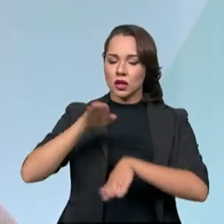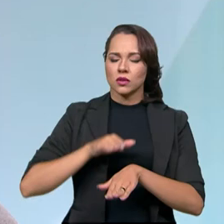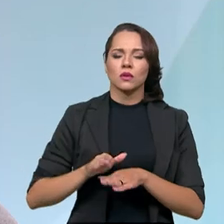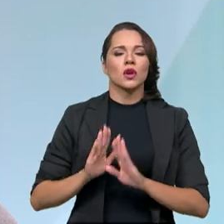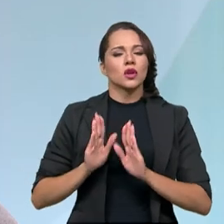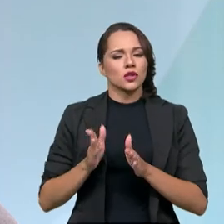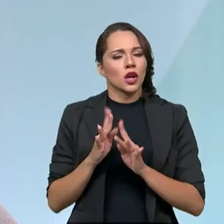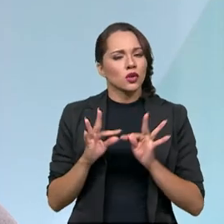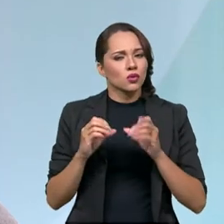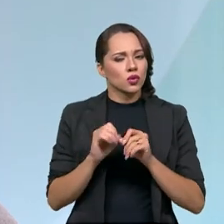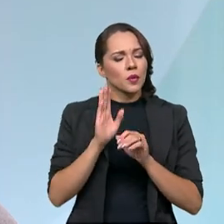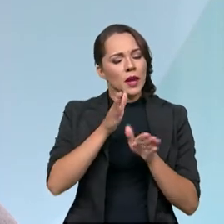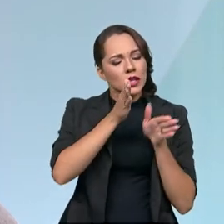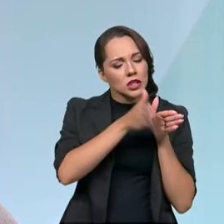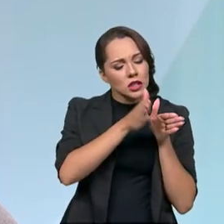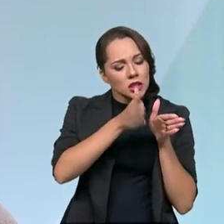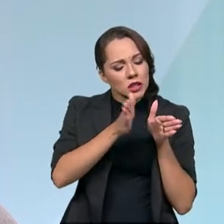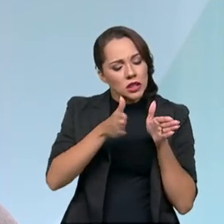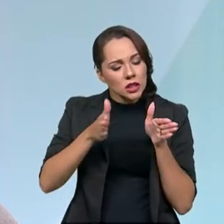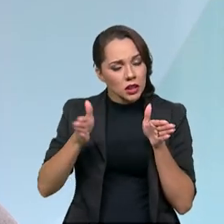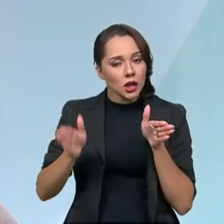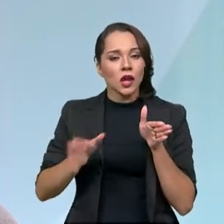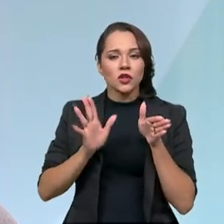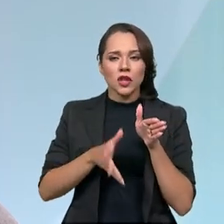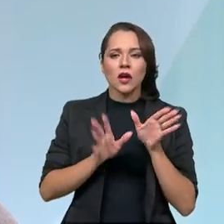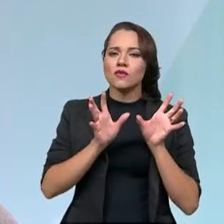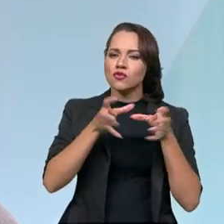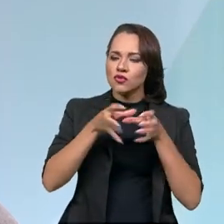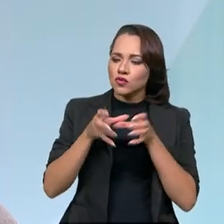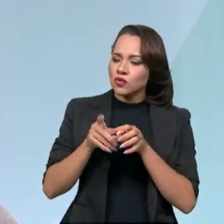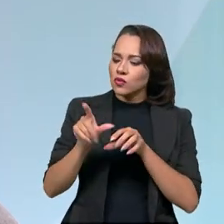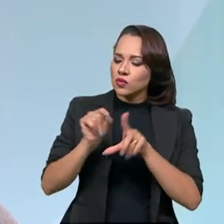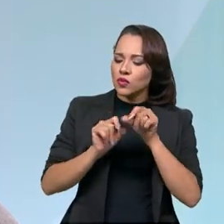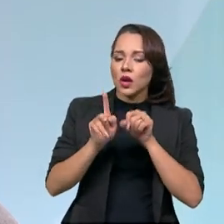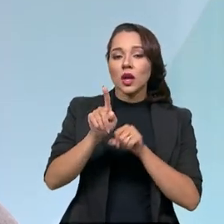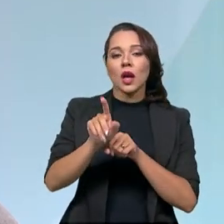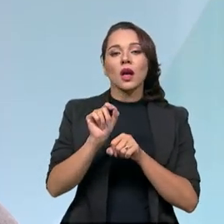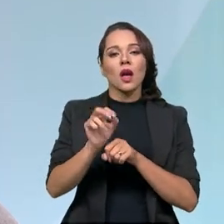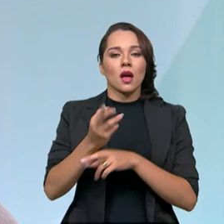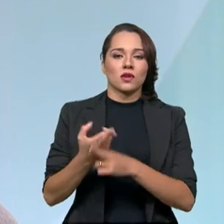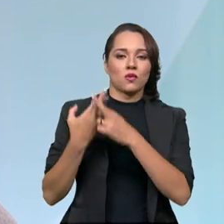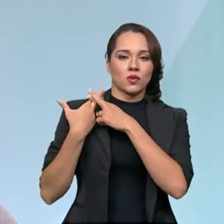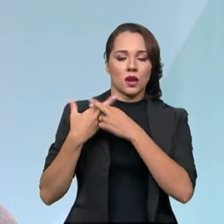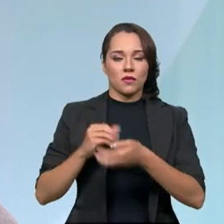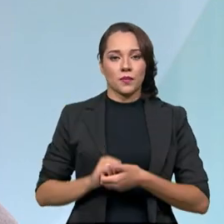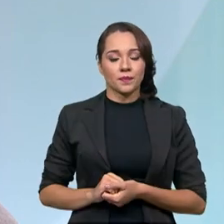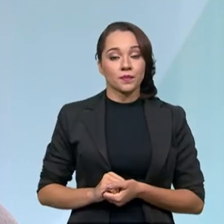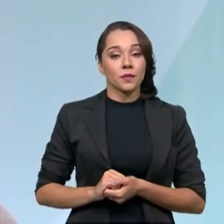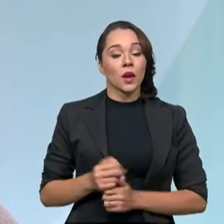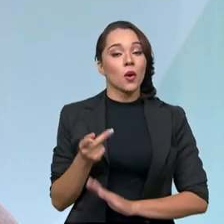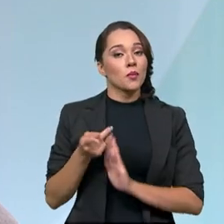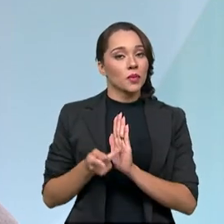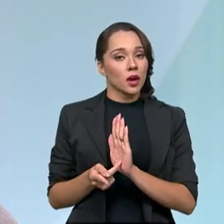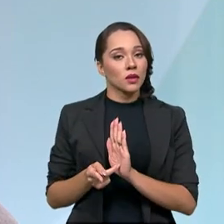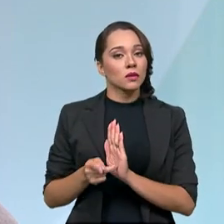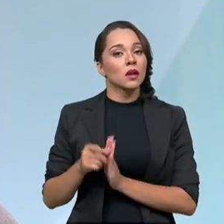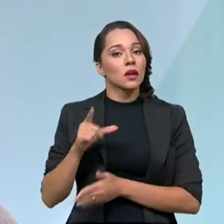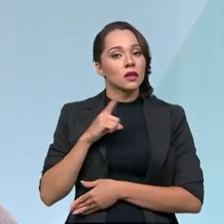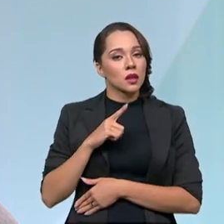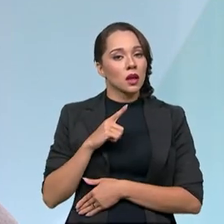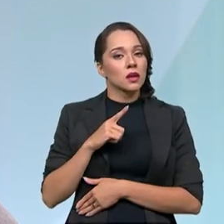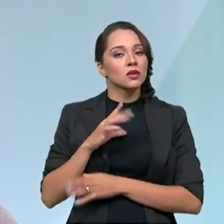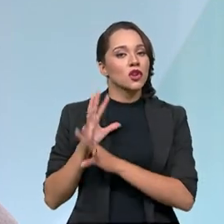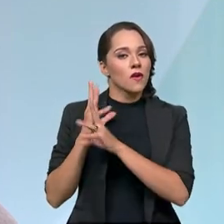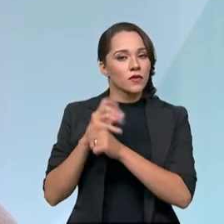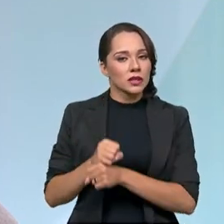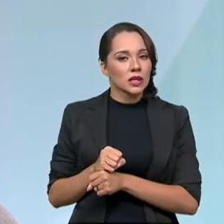partimentado, bem distribuído e bem definidas essas atribuições. O plano, ele tem uma previsão